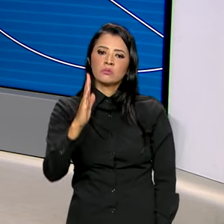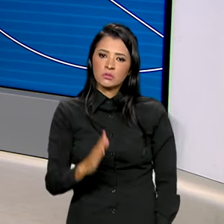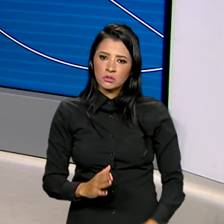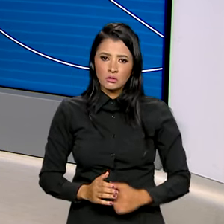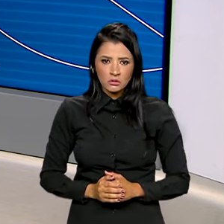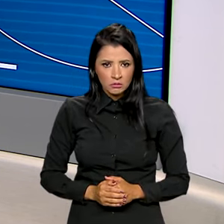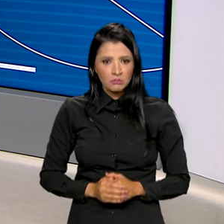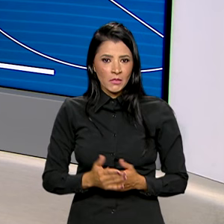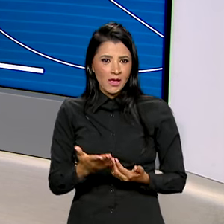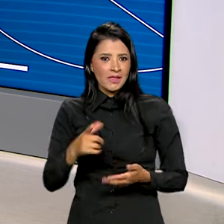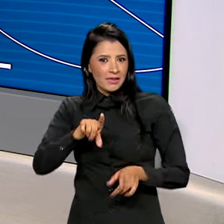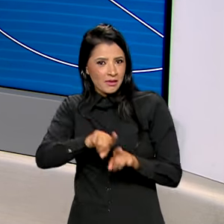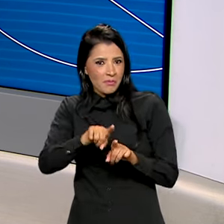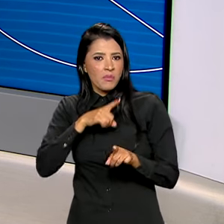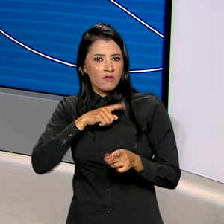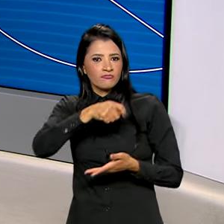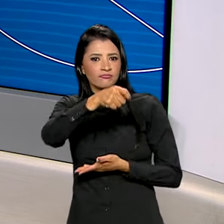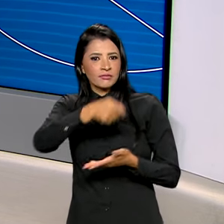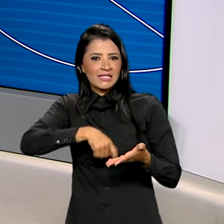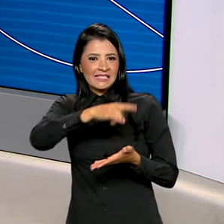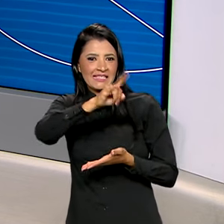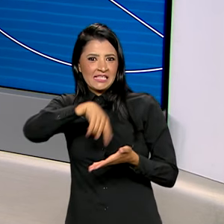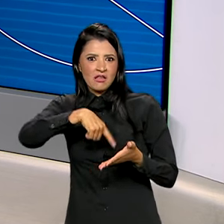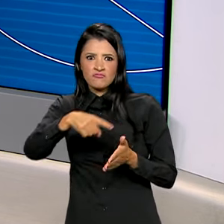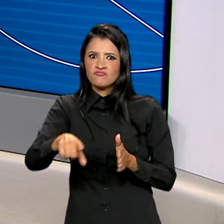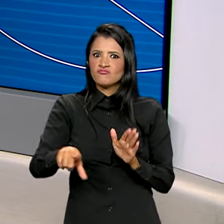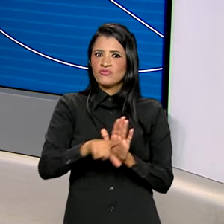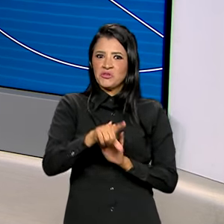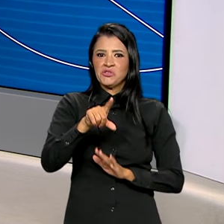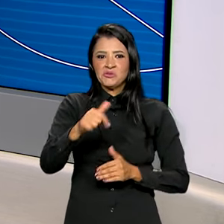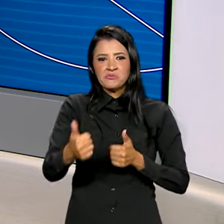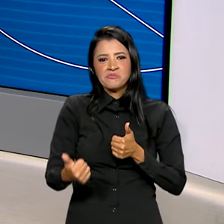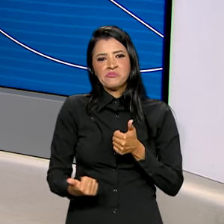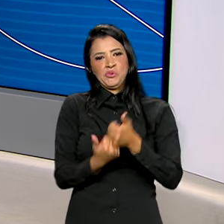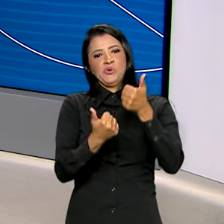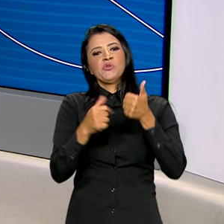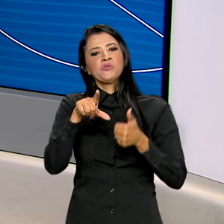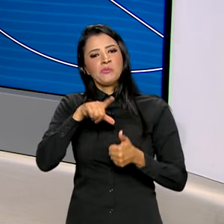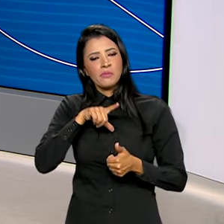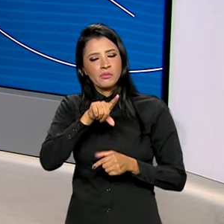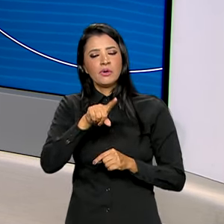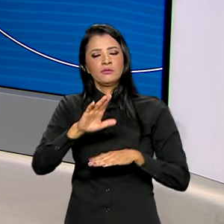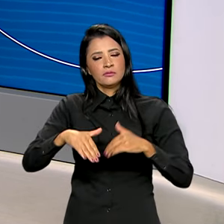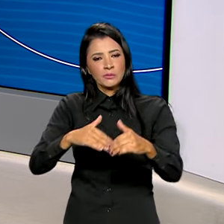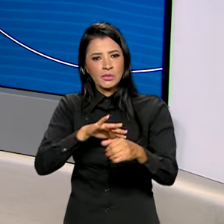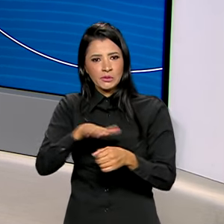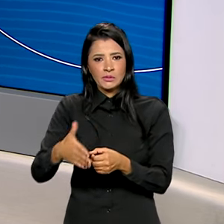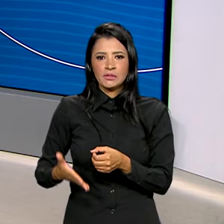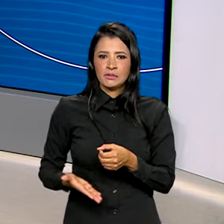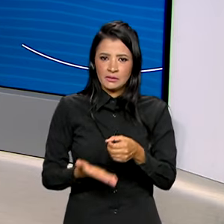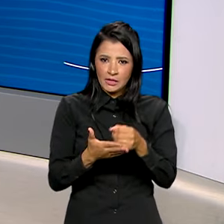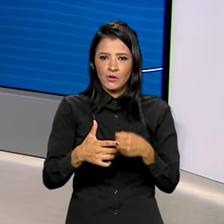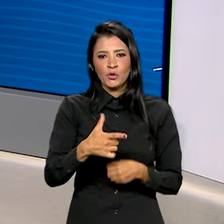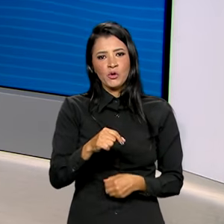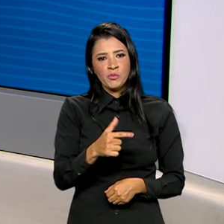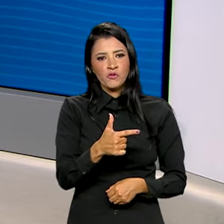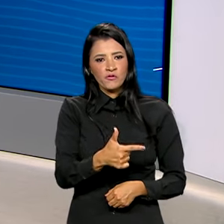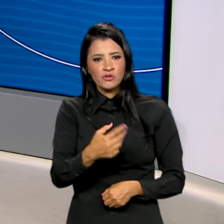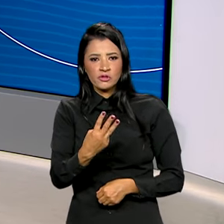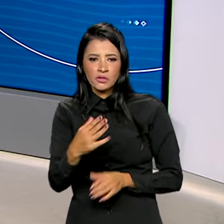Na ocasião, também foi assinado um marco de cooperação para o desenvolvimento sustentável 2023